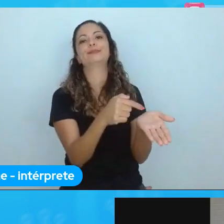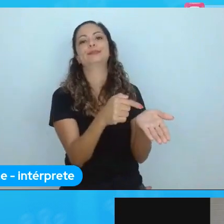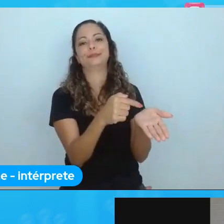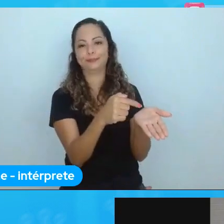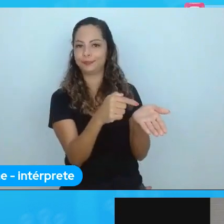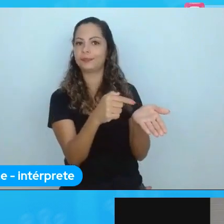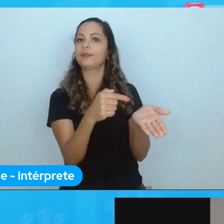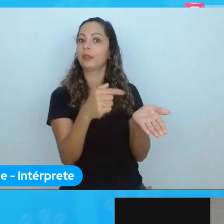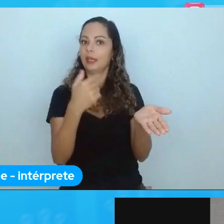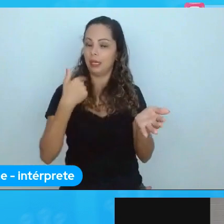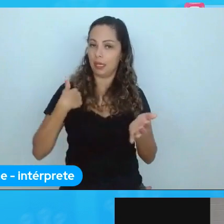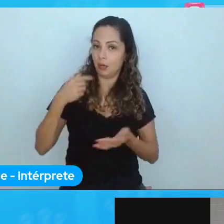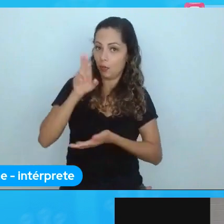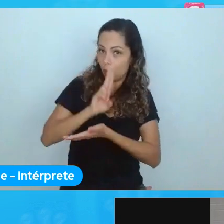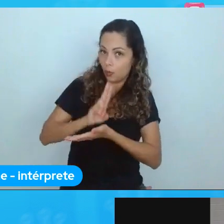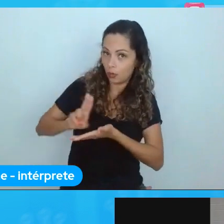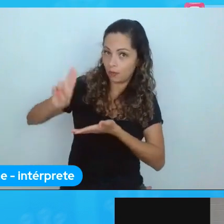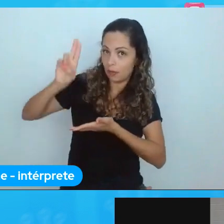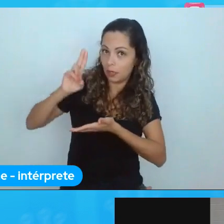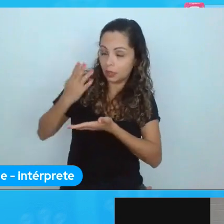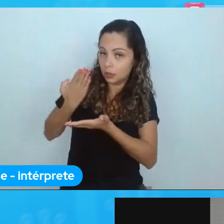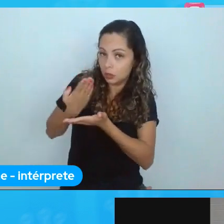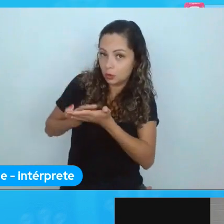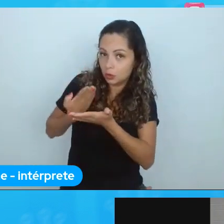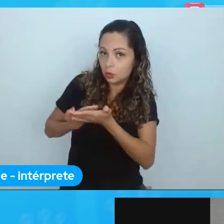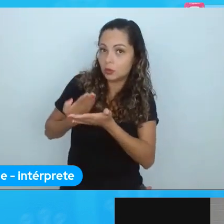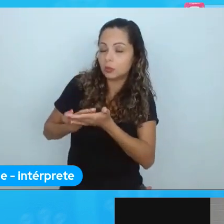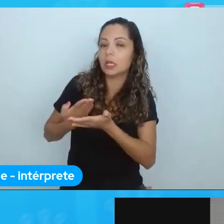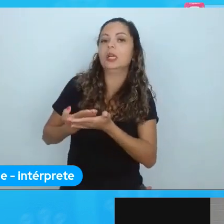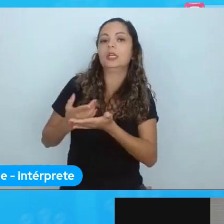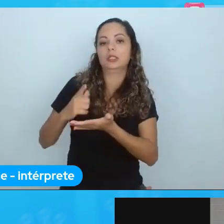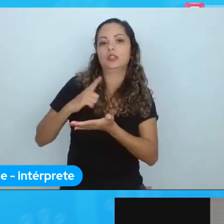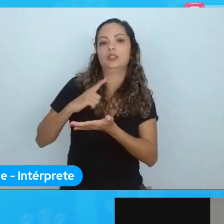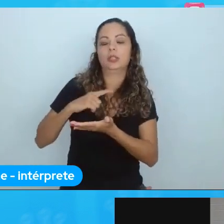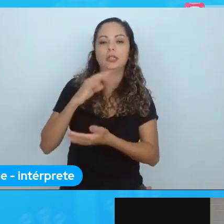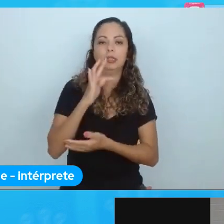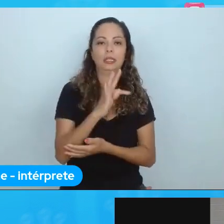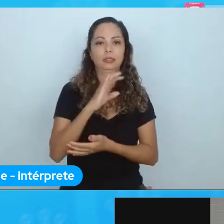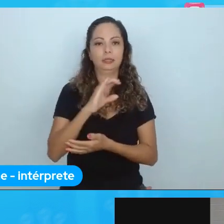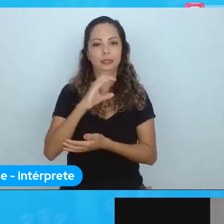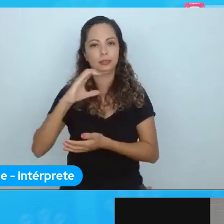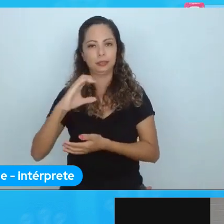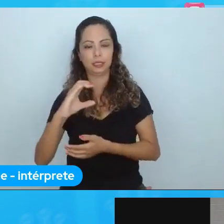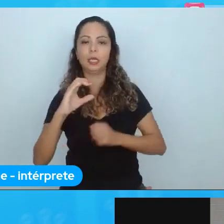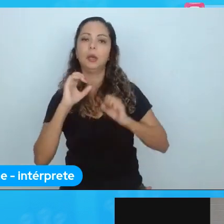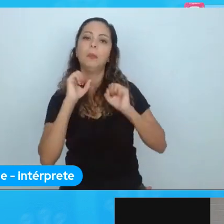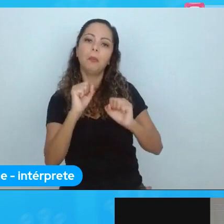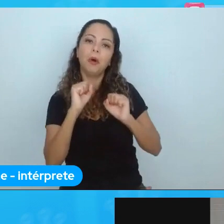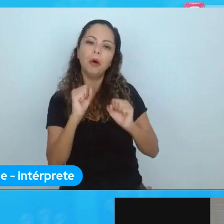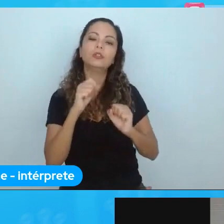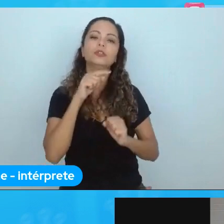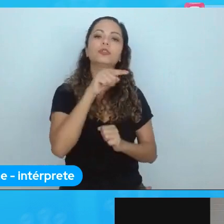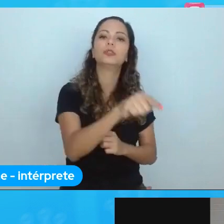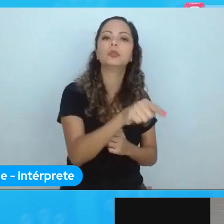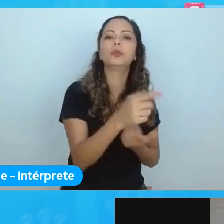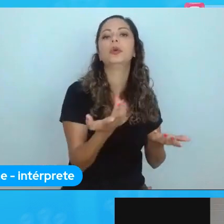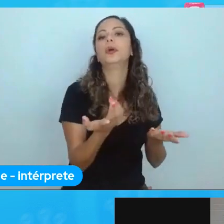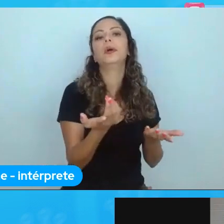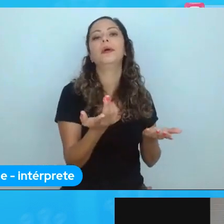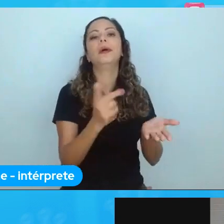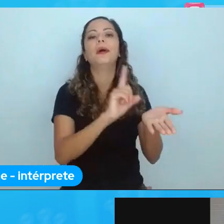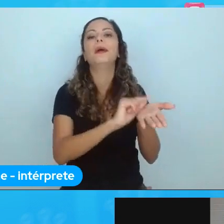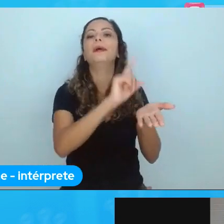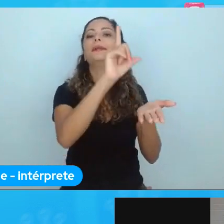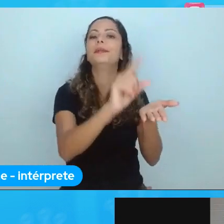universidade, no curso, a gente tinha formato de TCC, então a gente podia escolher uma monografia, ou a gente podia escolher um formato de artigo